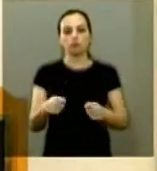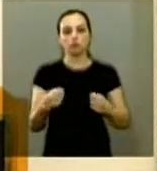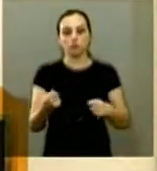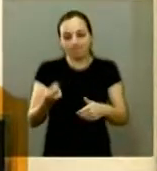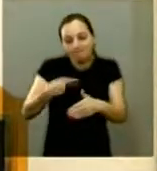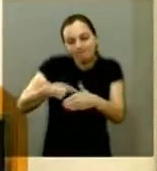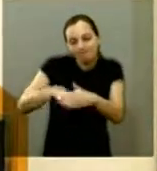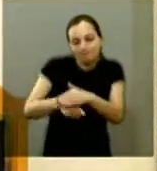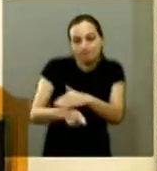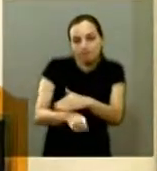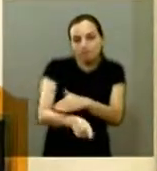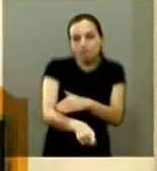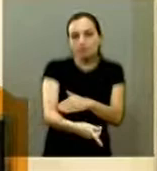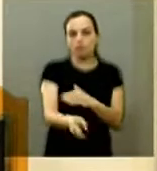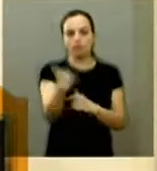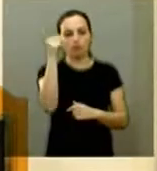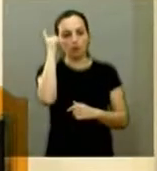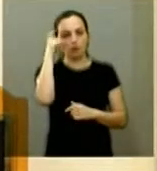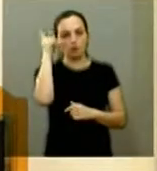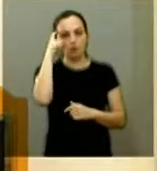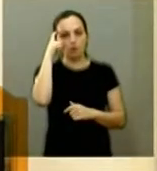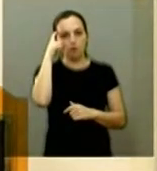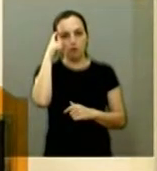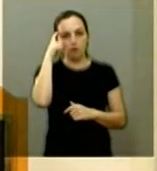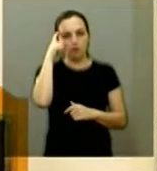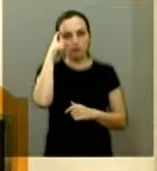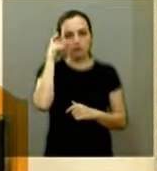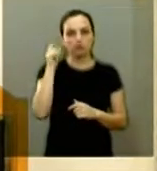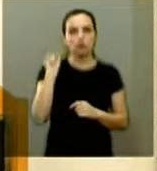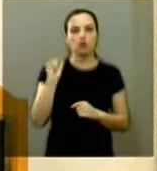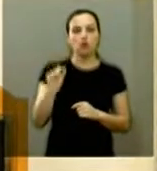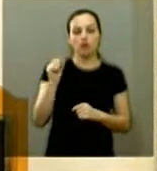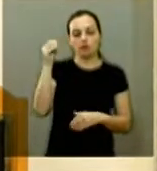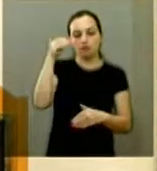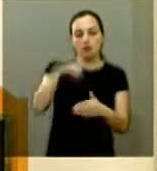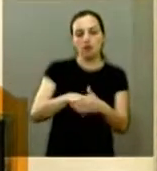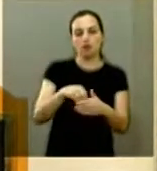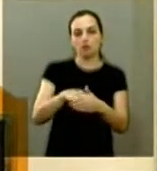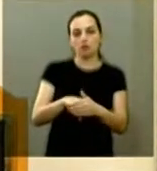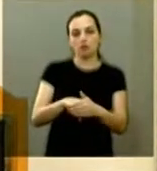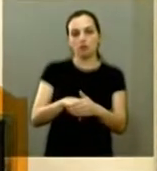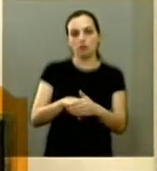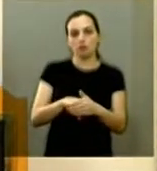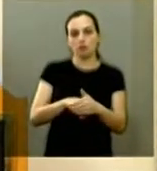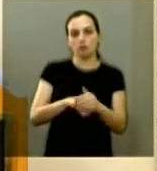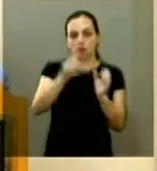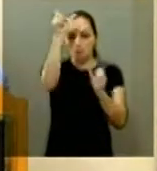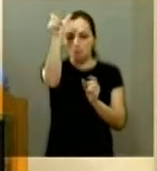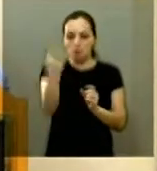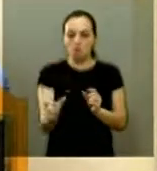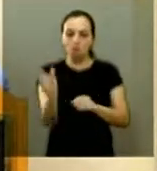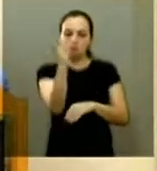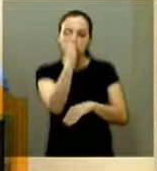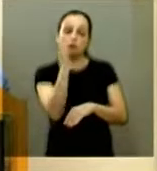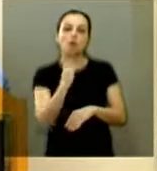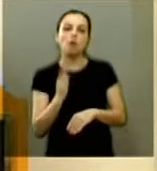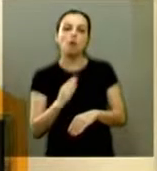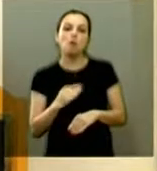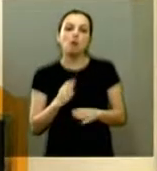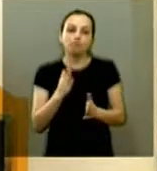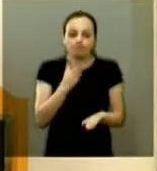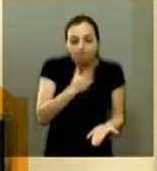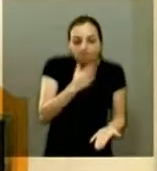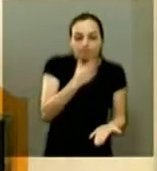aprofundar numa grande reflexão esta eleição o eleitorado brasileiro sairá dividido